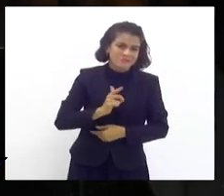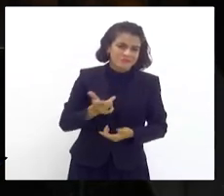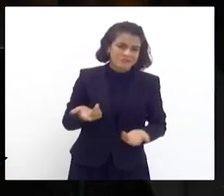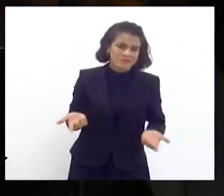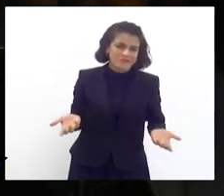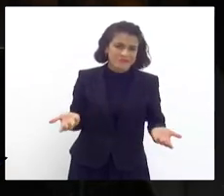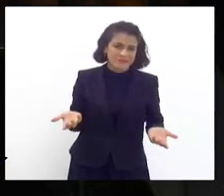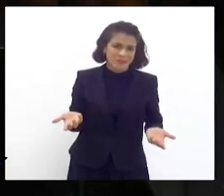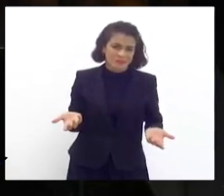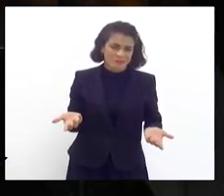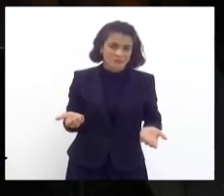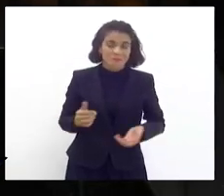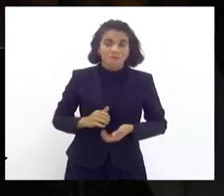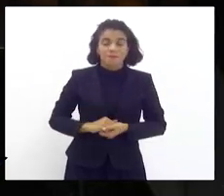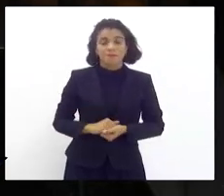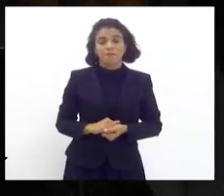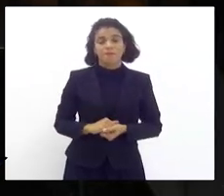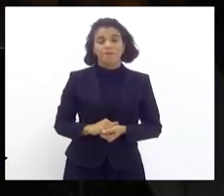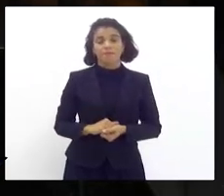vivido.